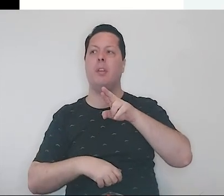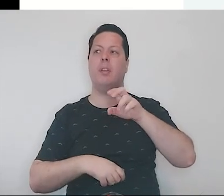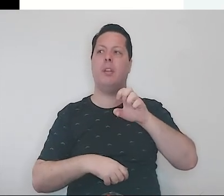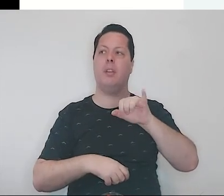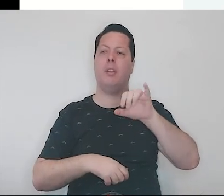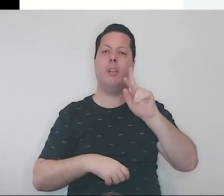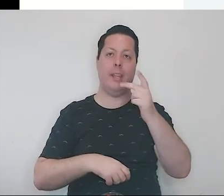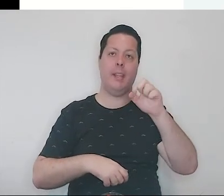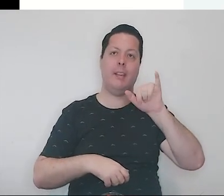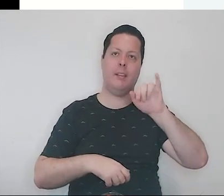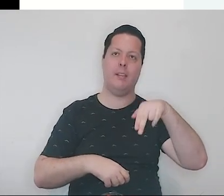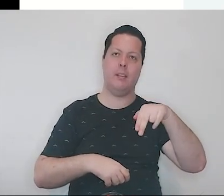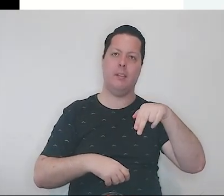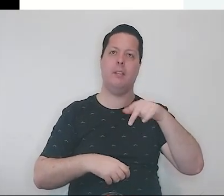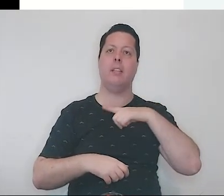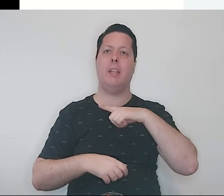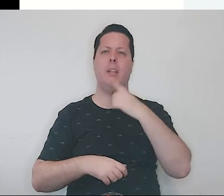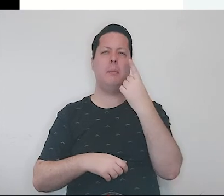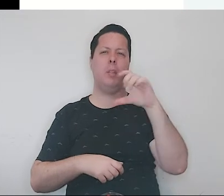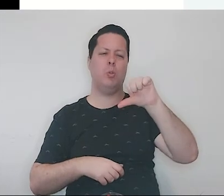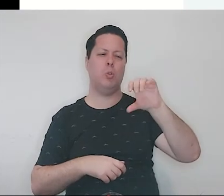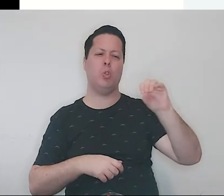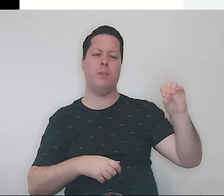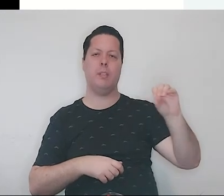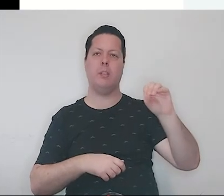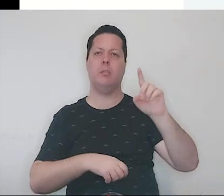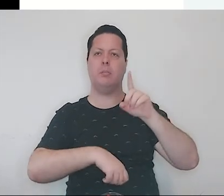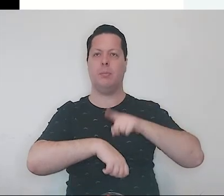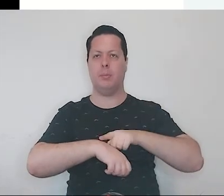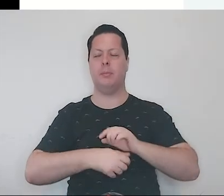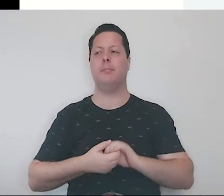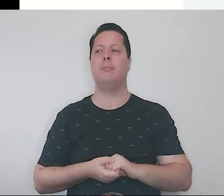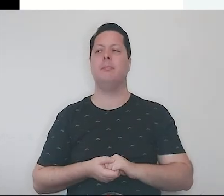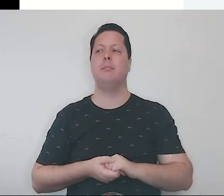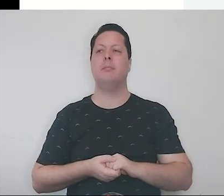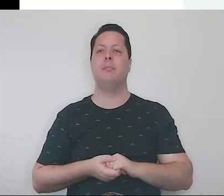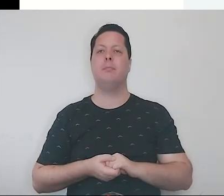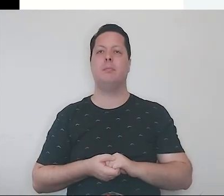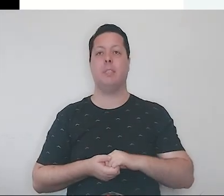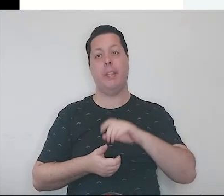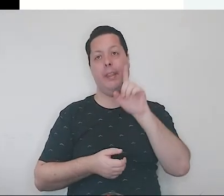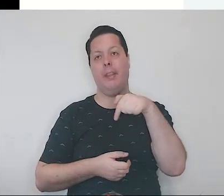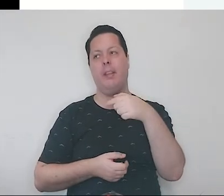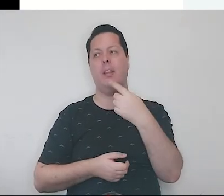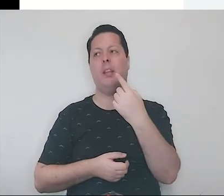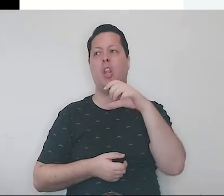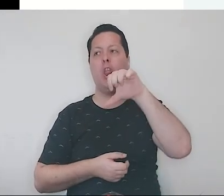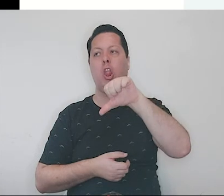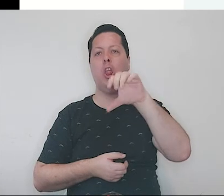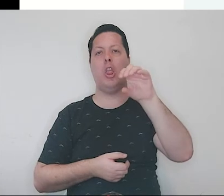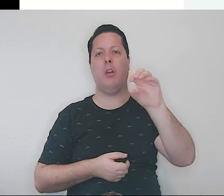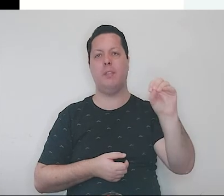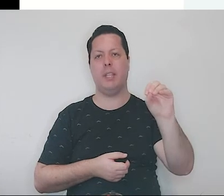Aproximadamente, ano 900, era comum. Ou 900 depois de Cristo, como as